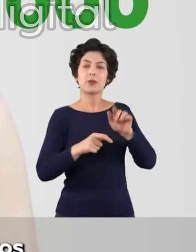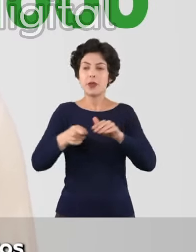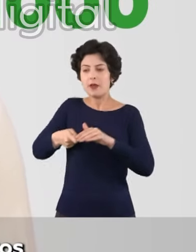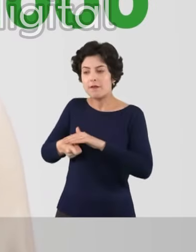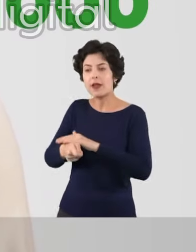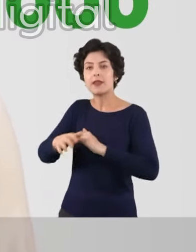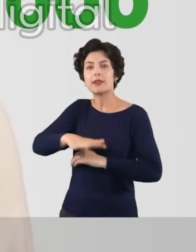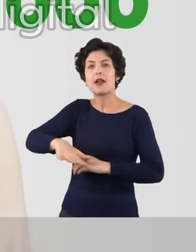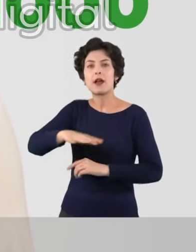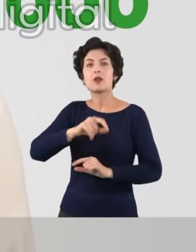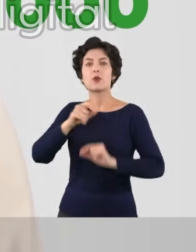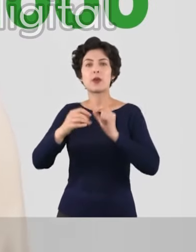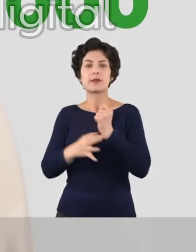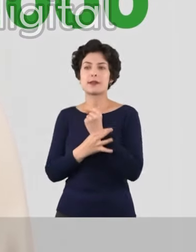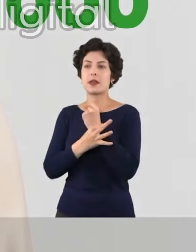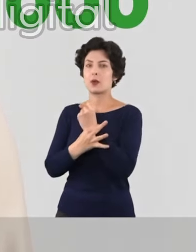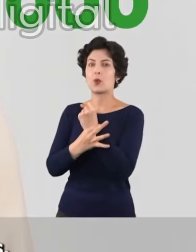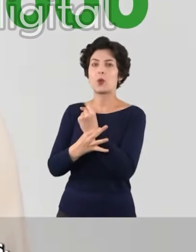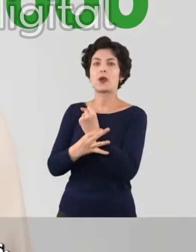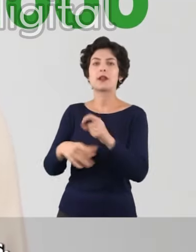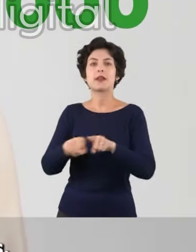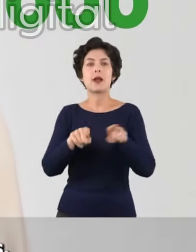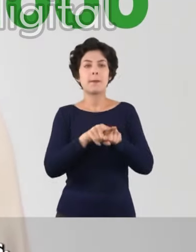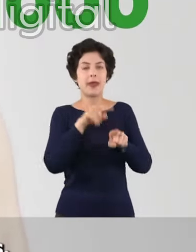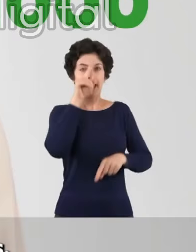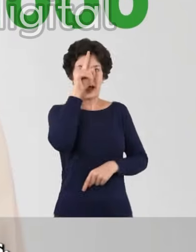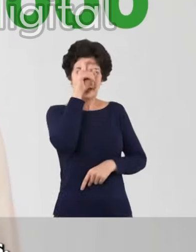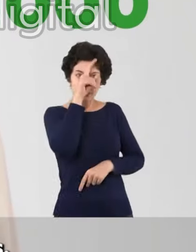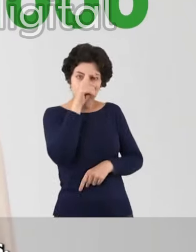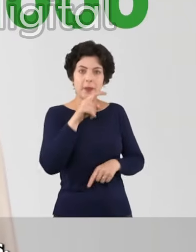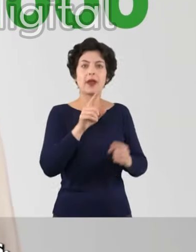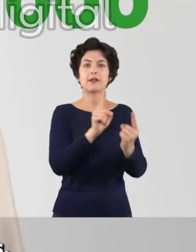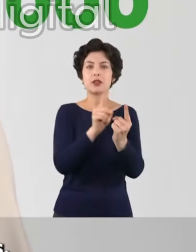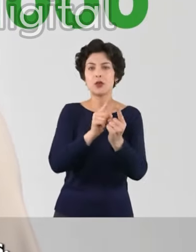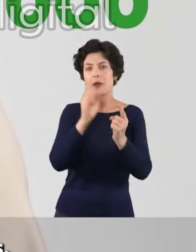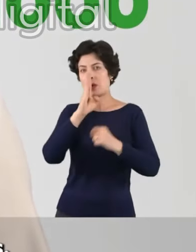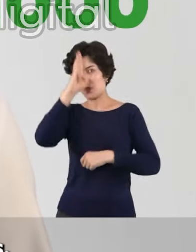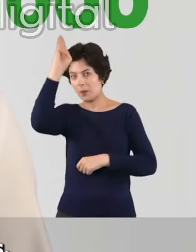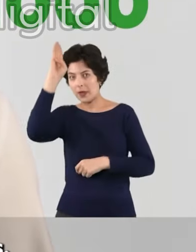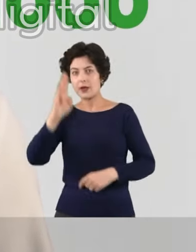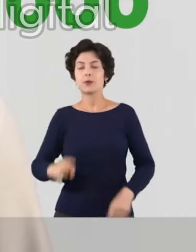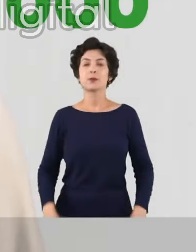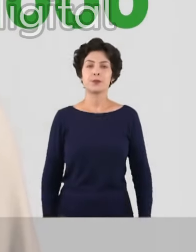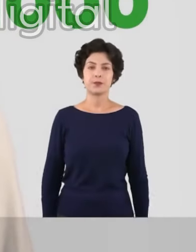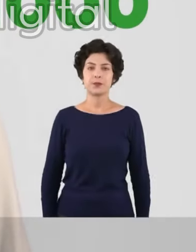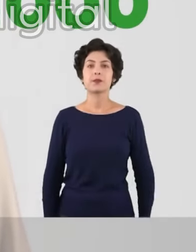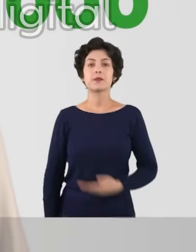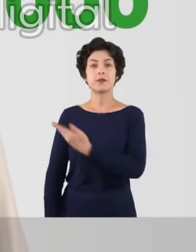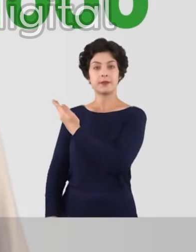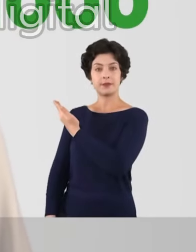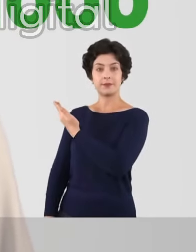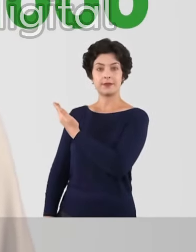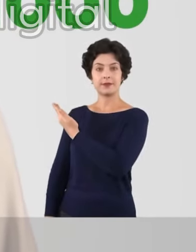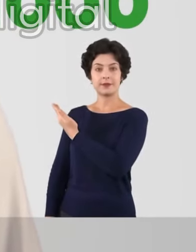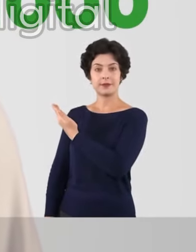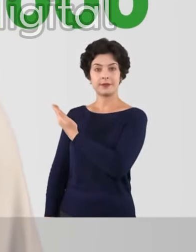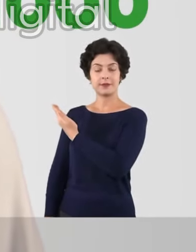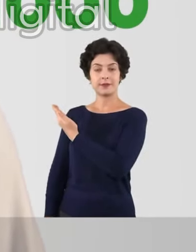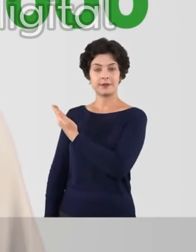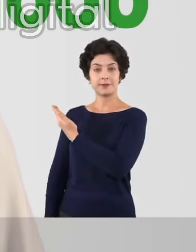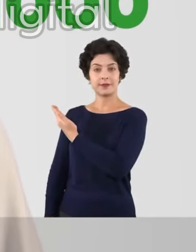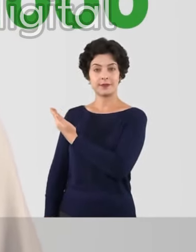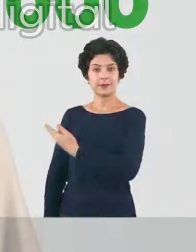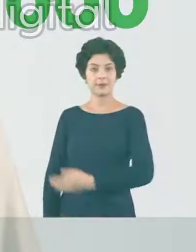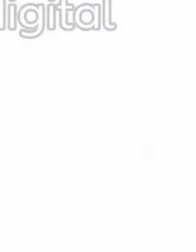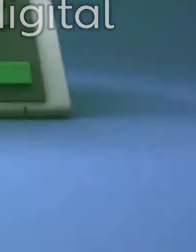mais investimentos nas forças de segurança, no SAMU, nos hospitais e nos bombeiros. Major Palumbo, 11